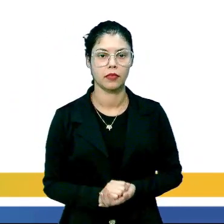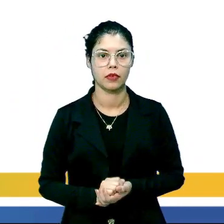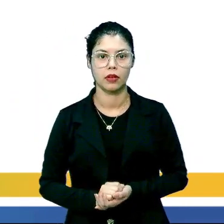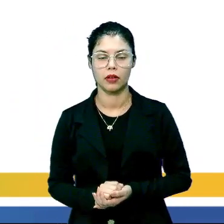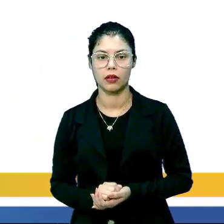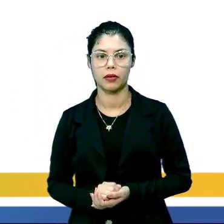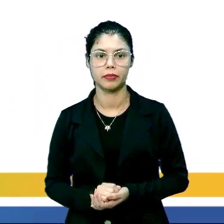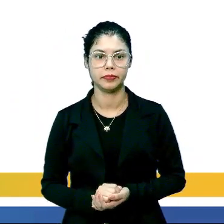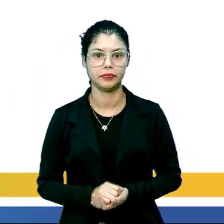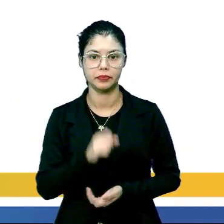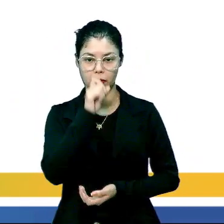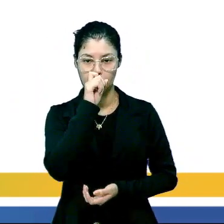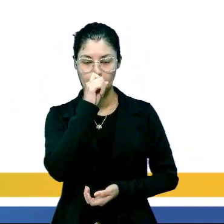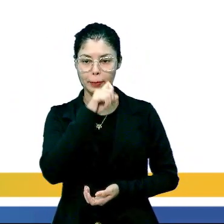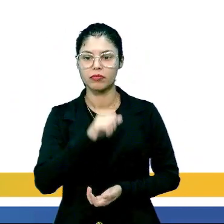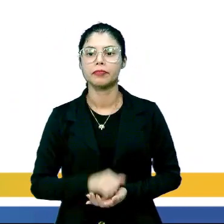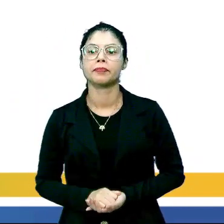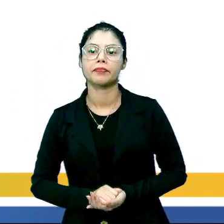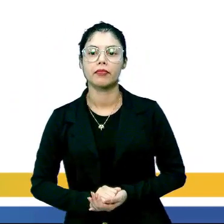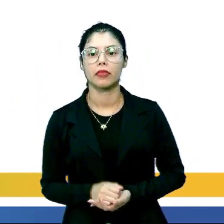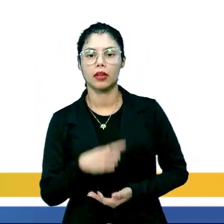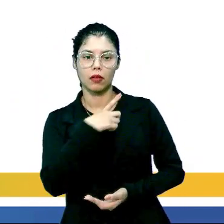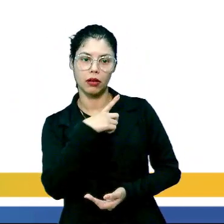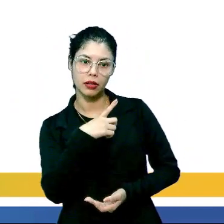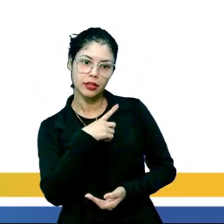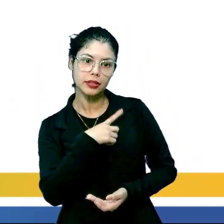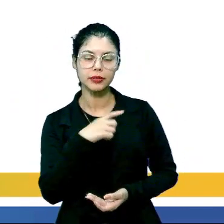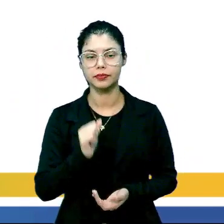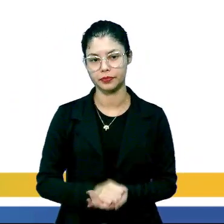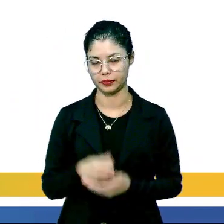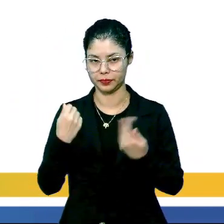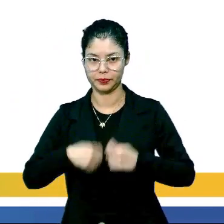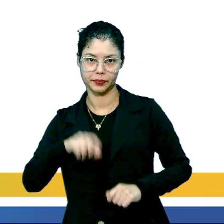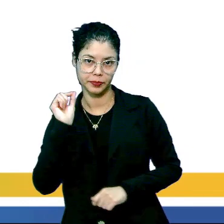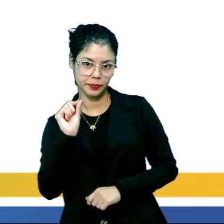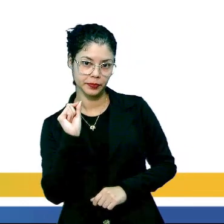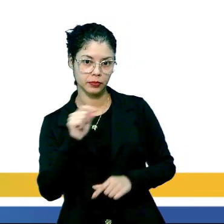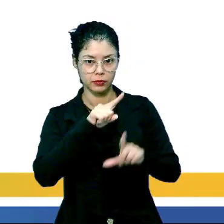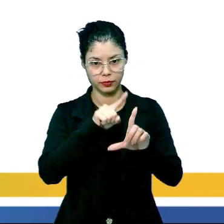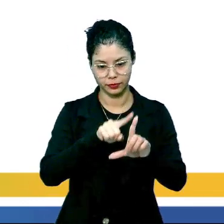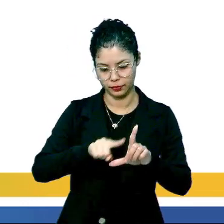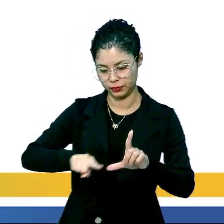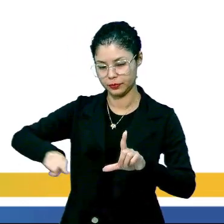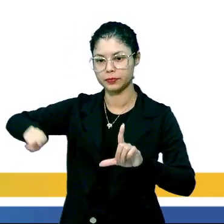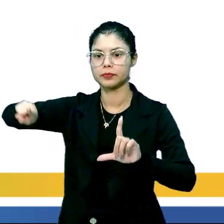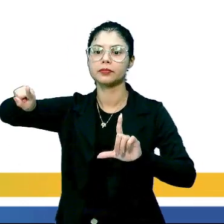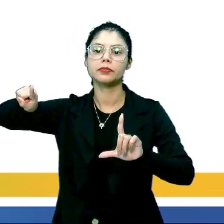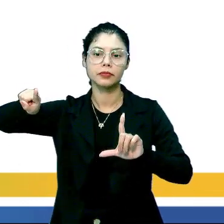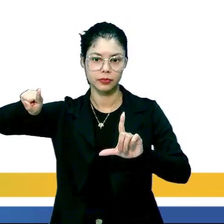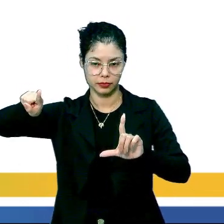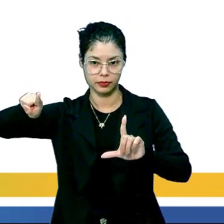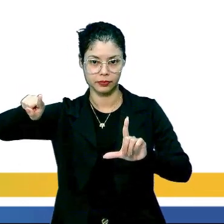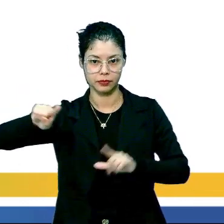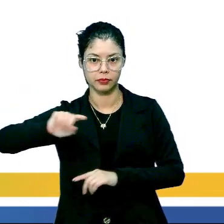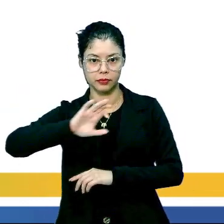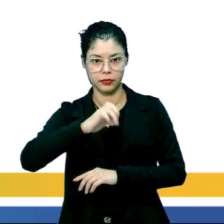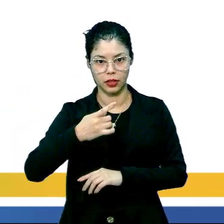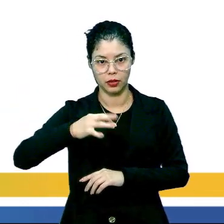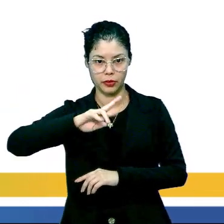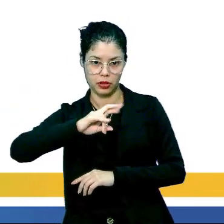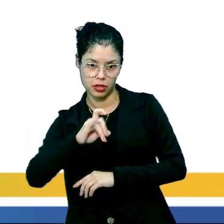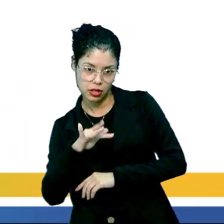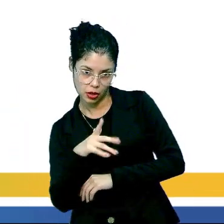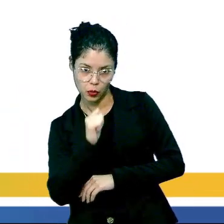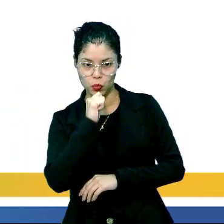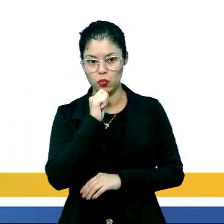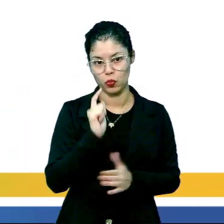Então, olha só, pra se ter um decaimento radioativo, é necessário que o gráfico, ele sempre seja uma exponencial. Por